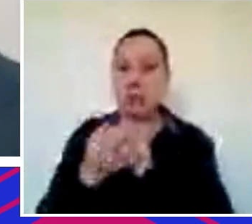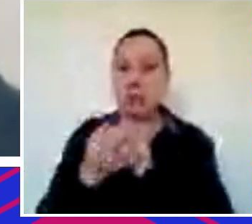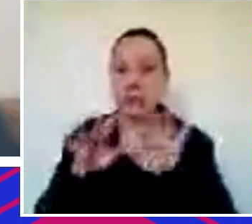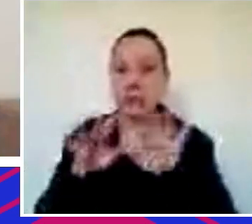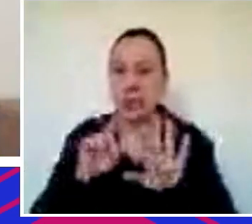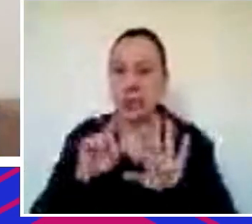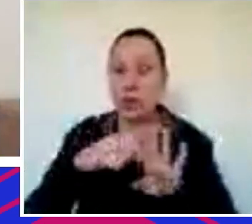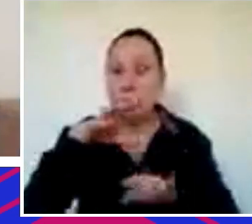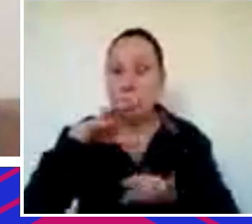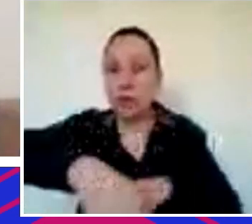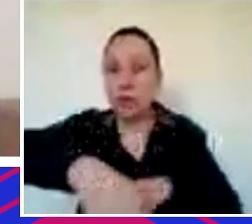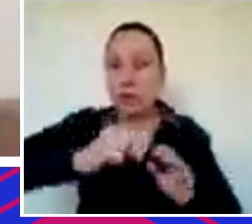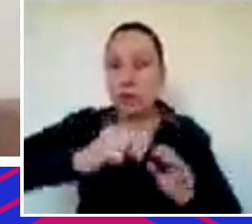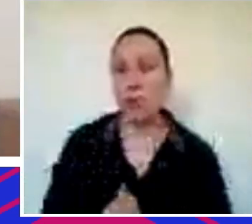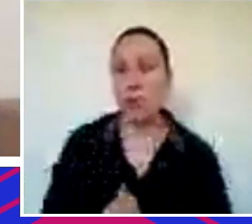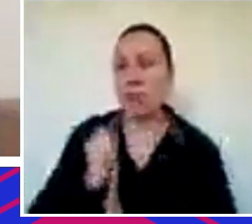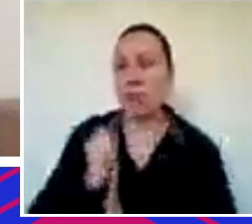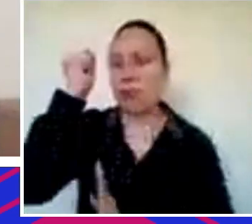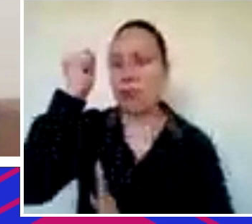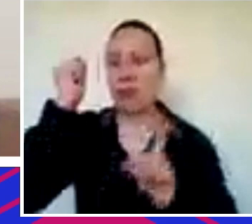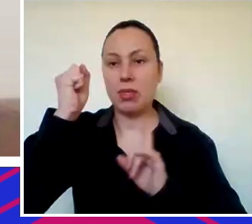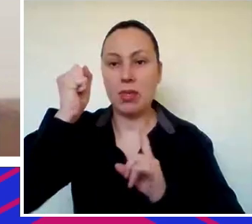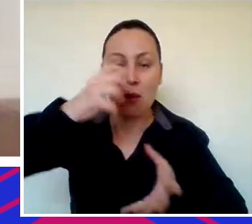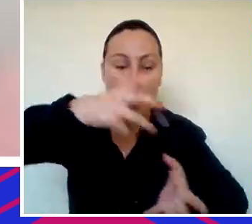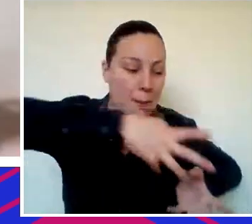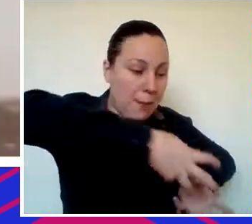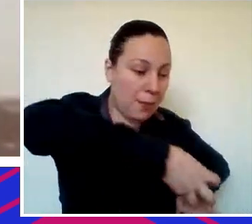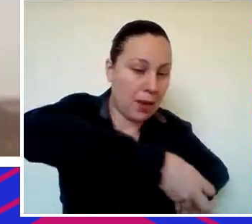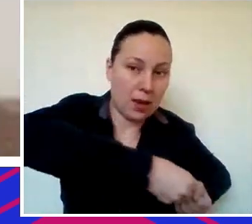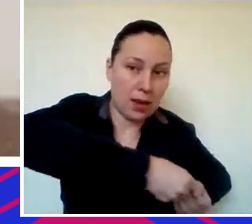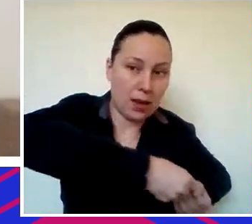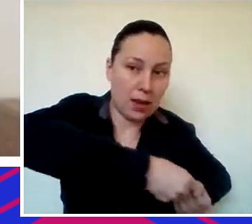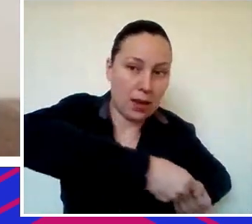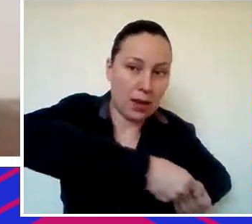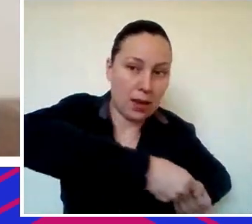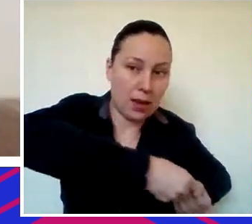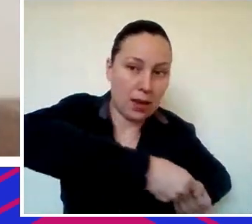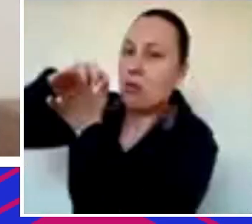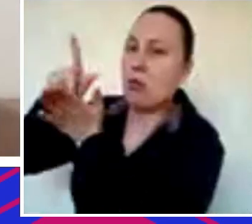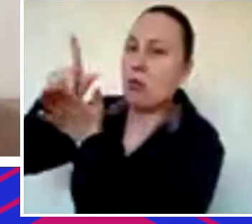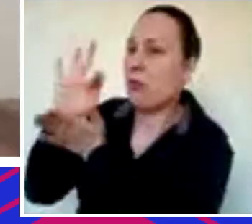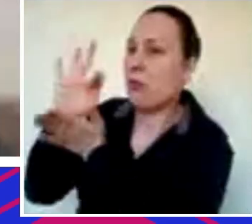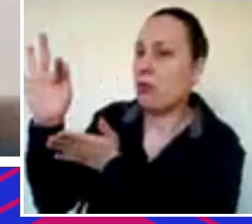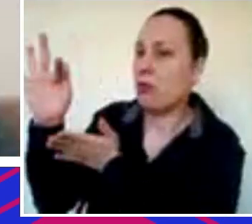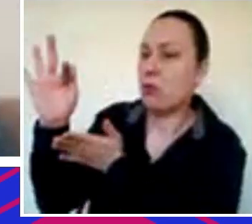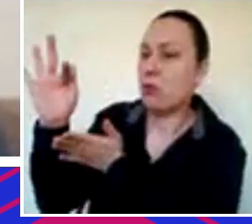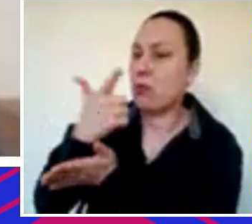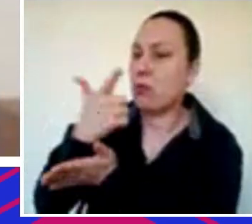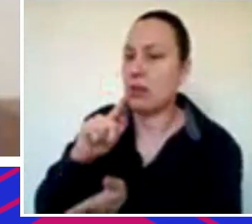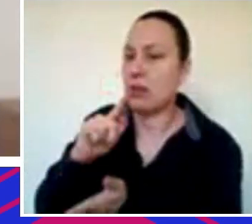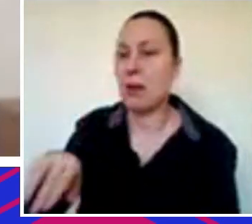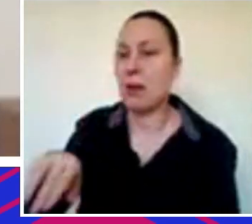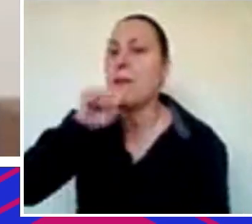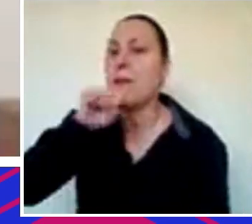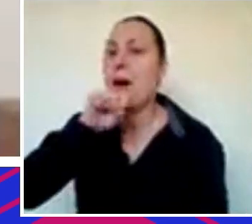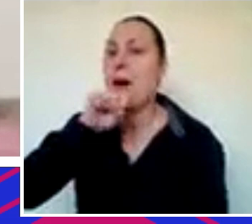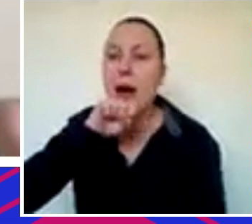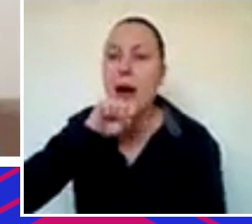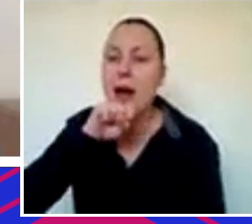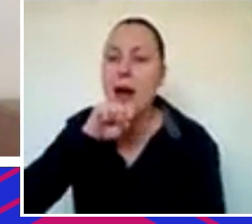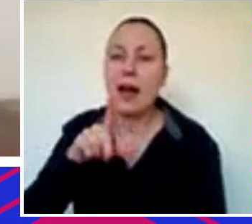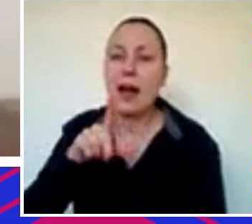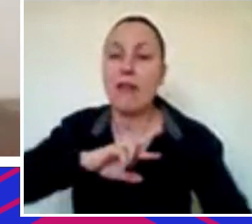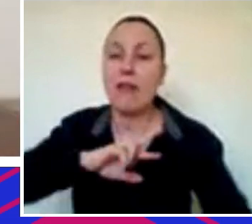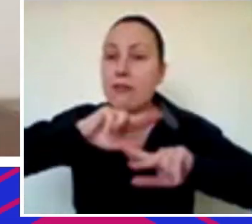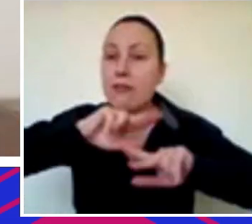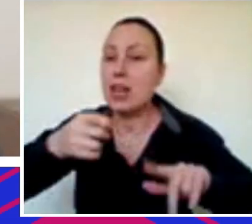puxar a cabeça dessa curva, foi colocar a mão lá atrás e empurrar todo mundo para o futuro, né? Minha mãe, a voz de um monte de